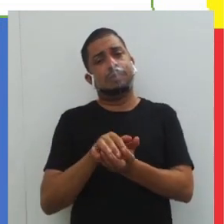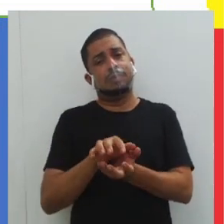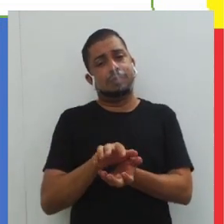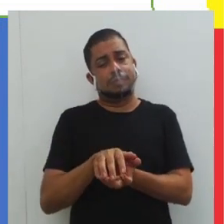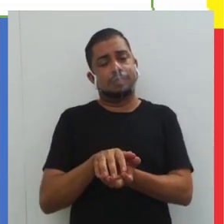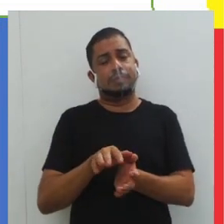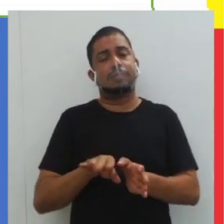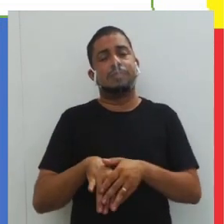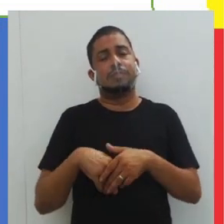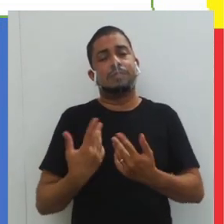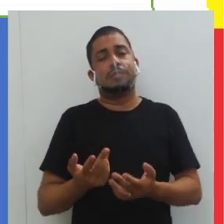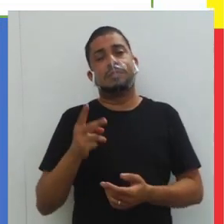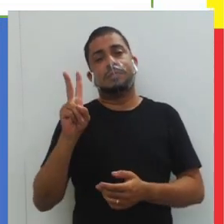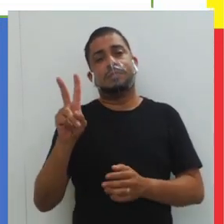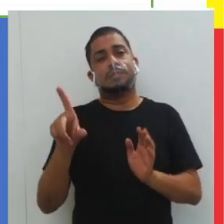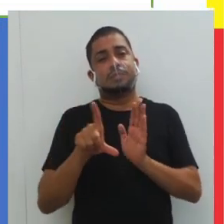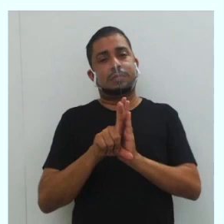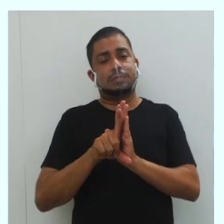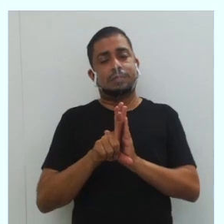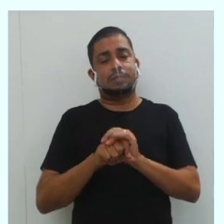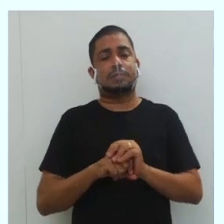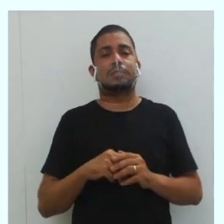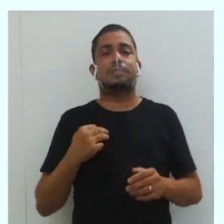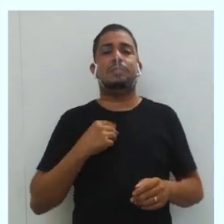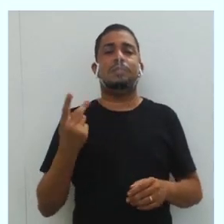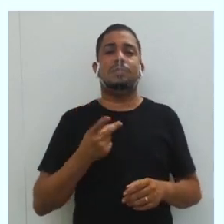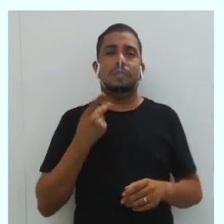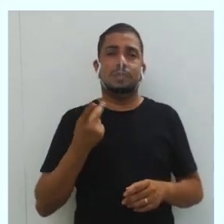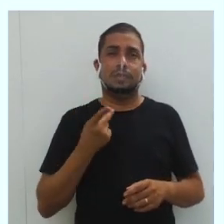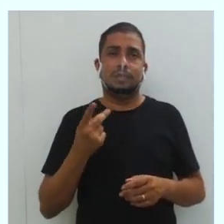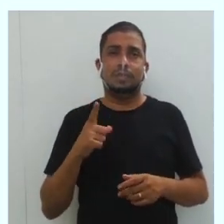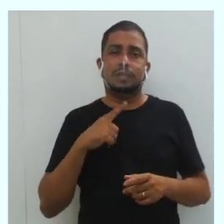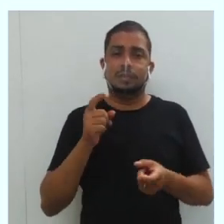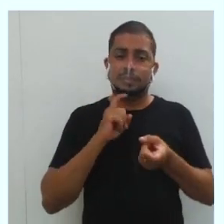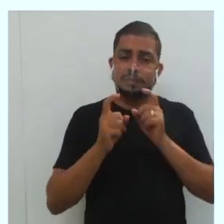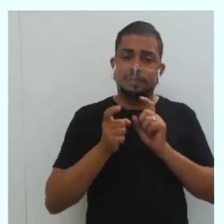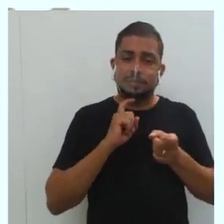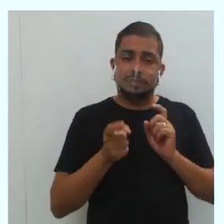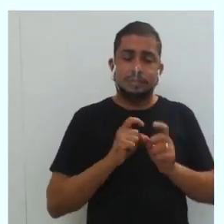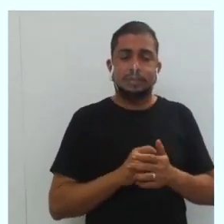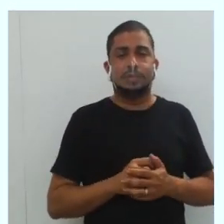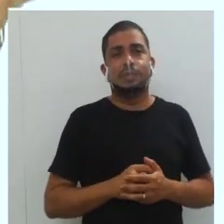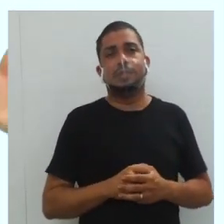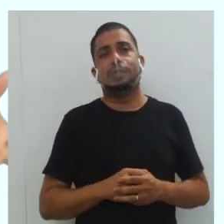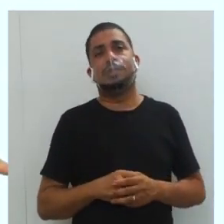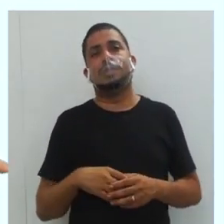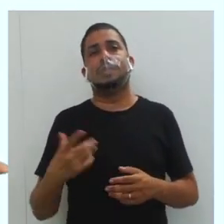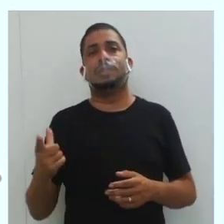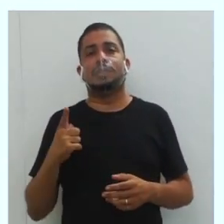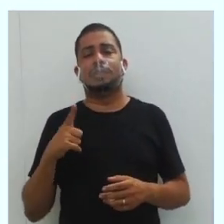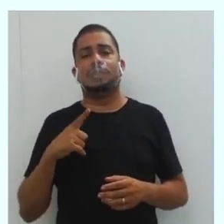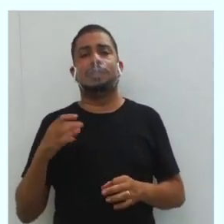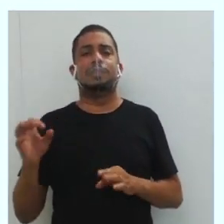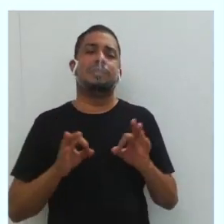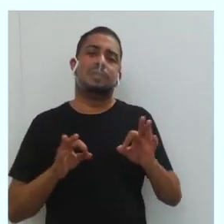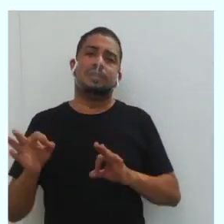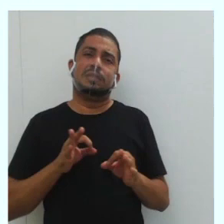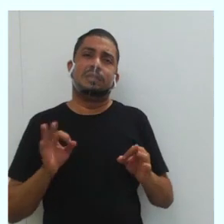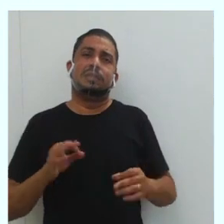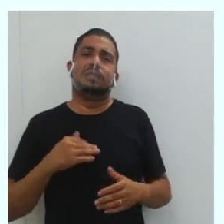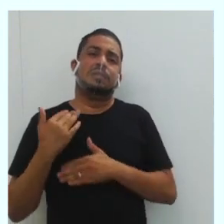vamos ver aqui. Então, essas duas leis, como eu acabei de falar, nós estamos debatendo, são medidas reparativas